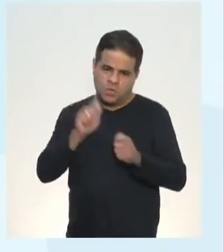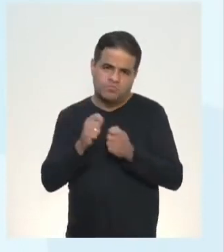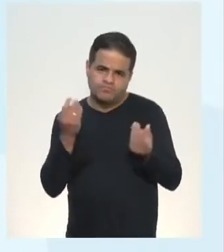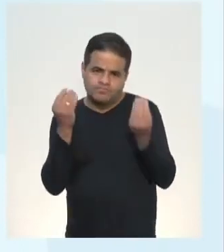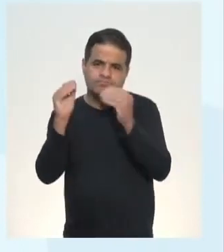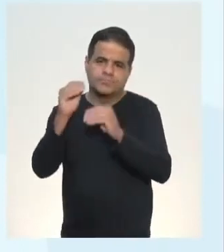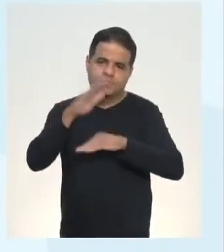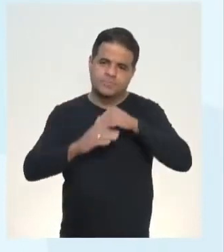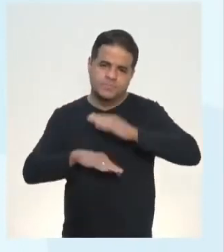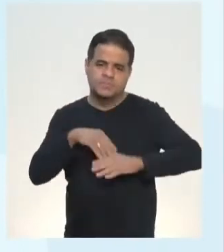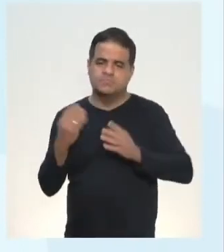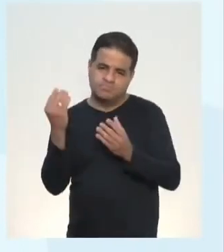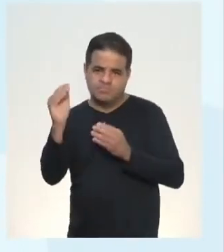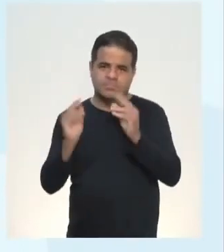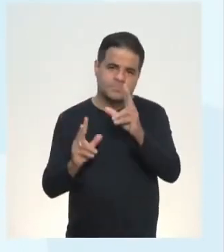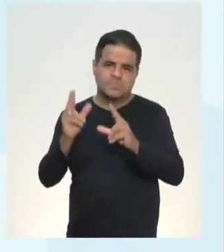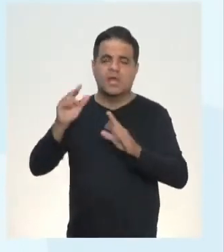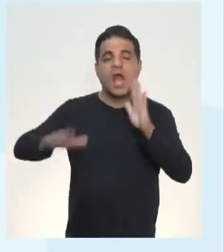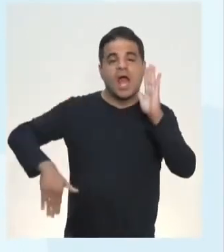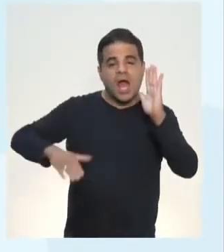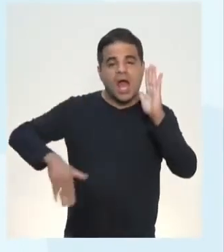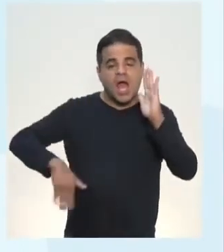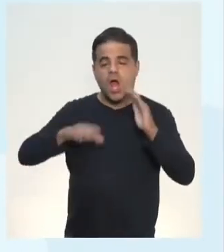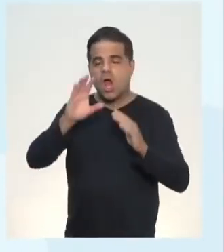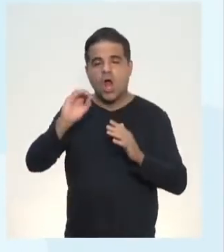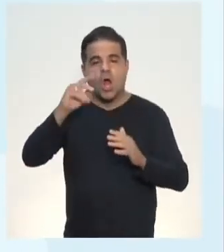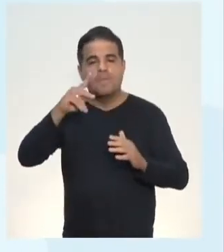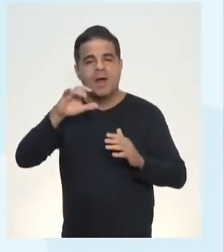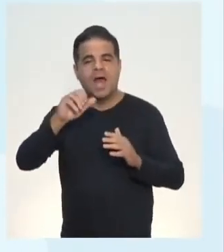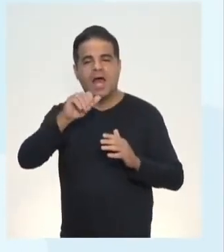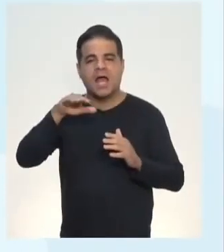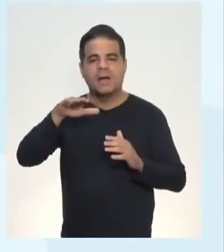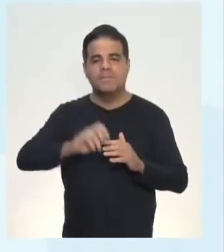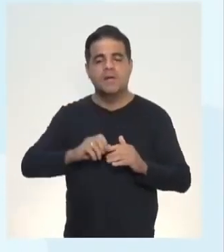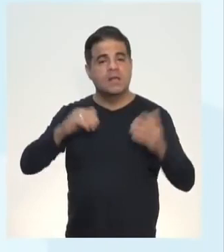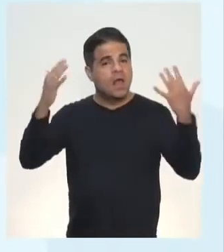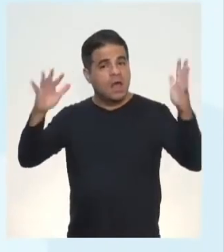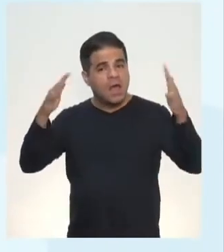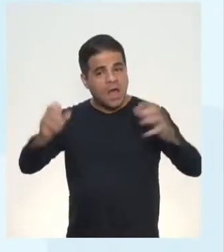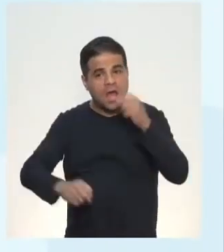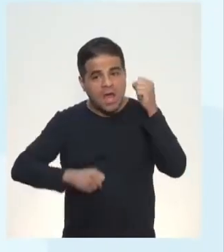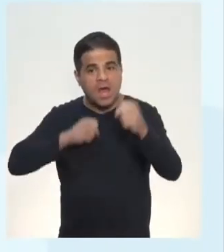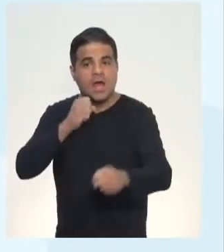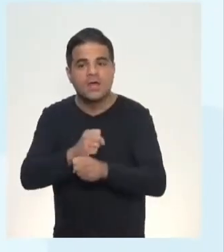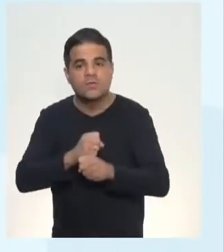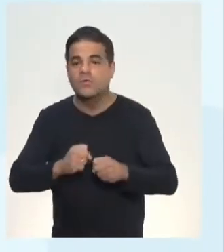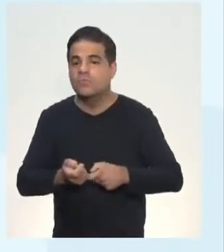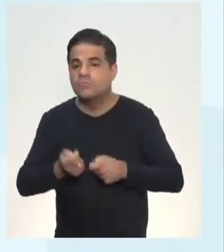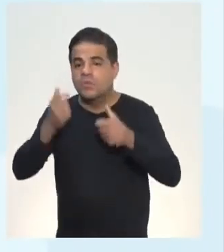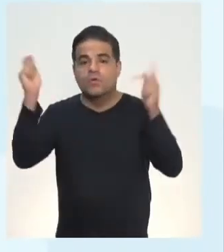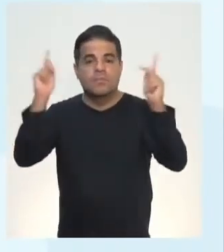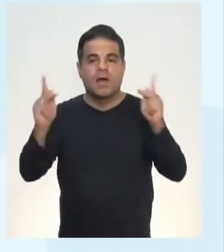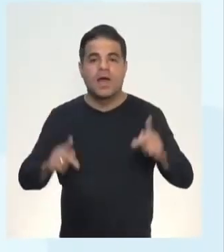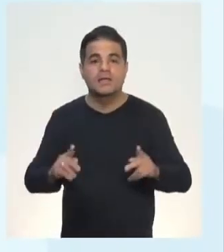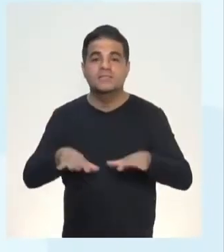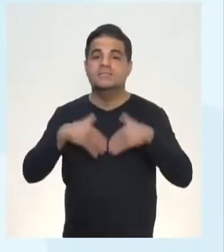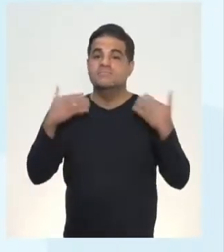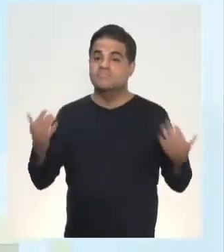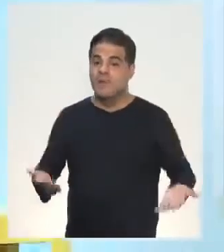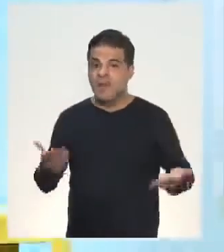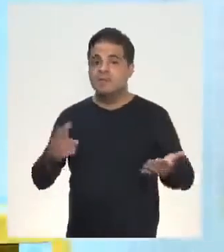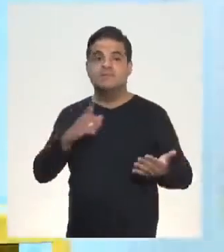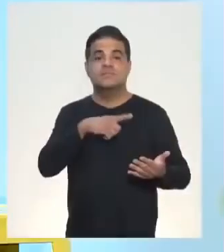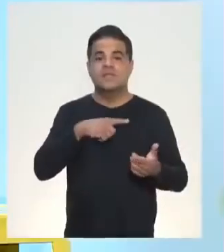montagem. Copacabana celebra ano novo em paz, mas com muitos assaltos.